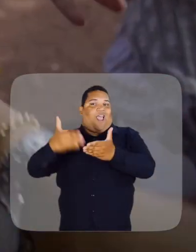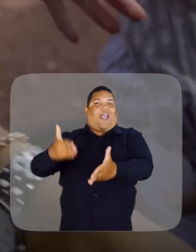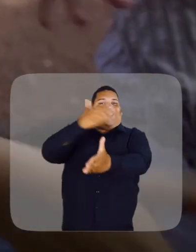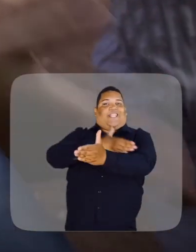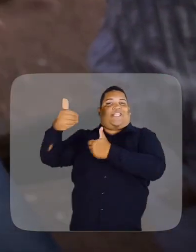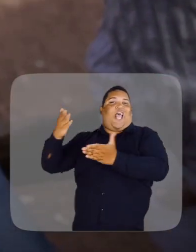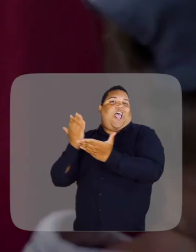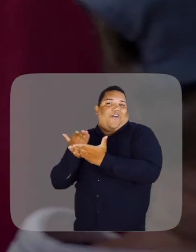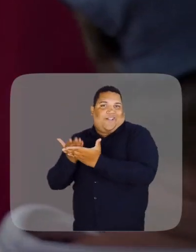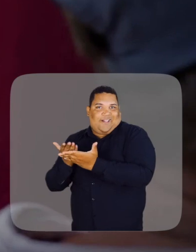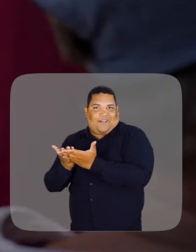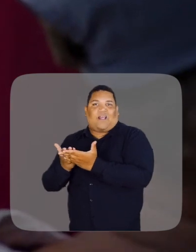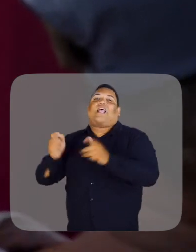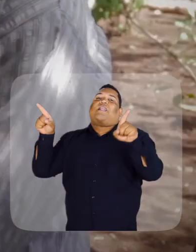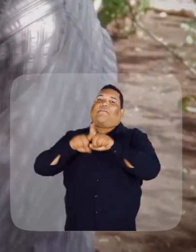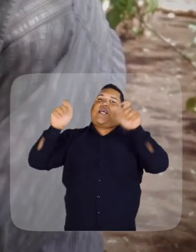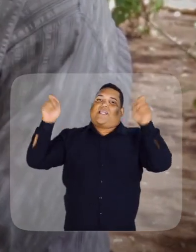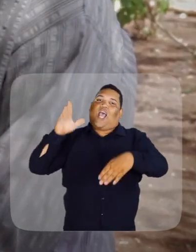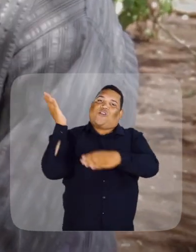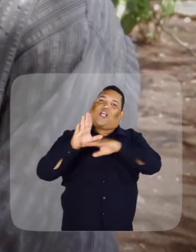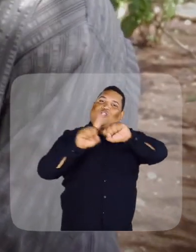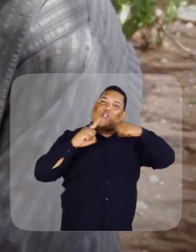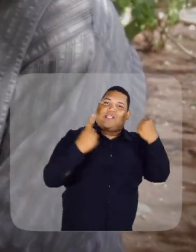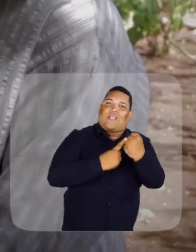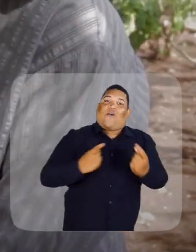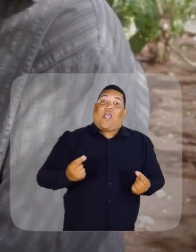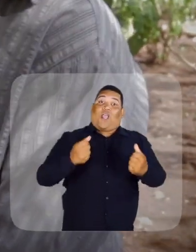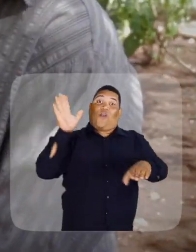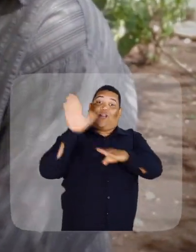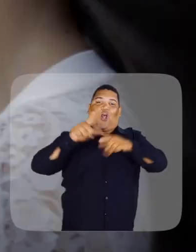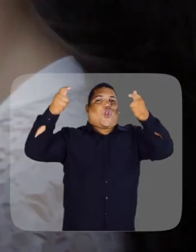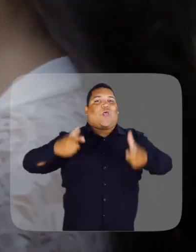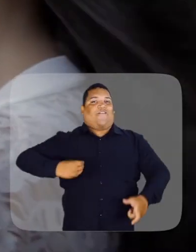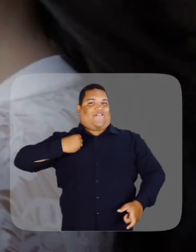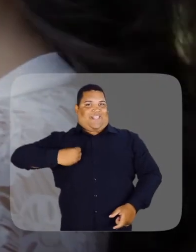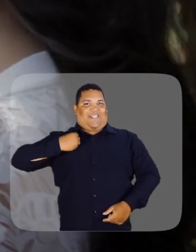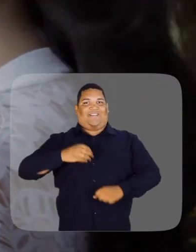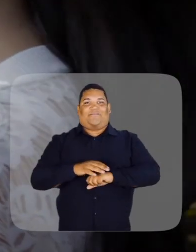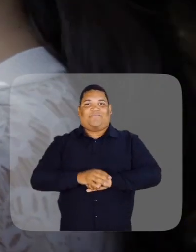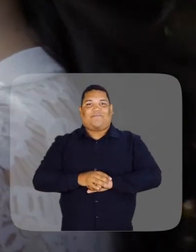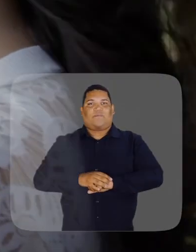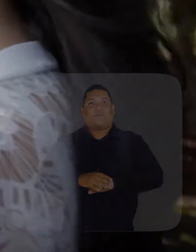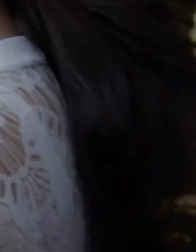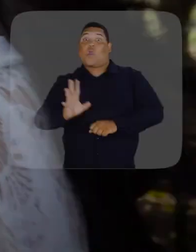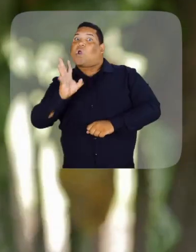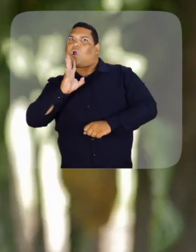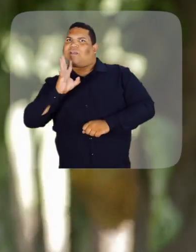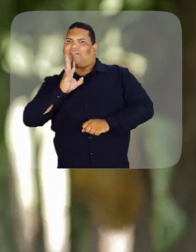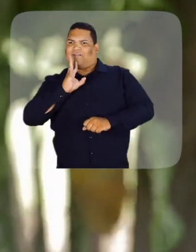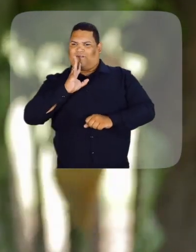as teorias aprendidas em sala de aula e promovem benefícios sociais e econômicos à comunidade onde vivem.